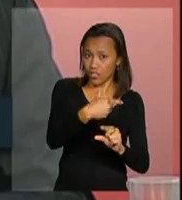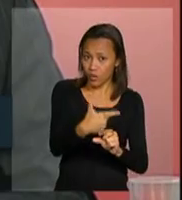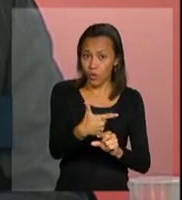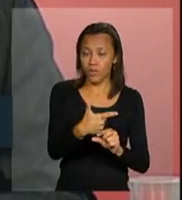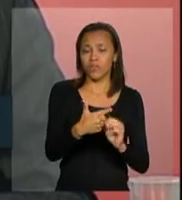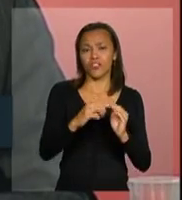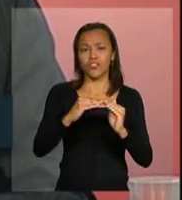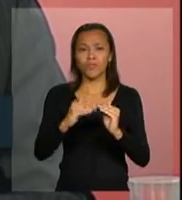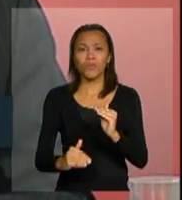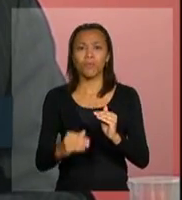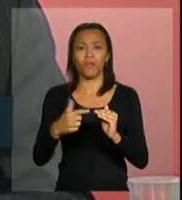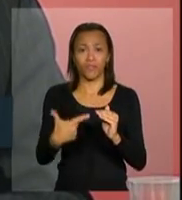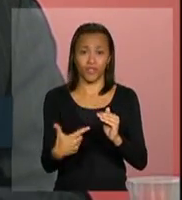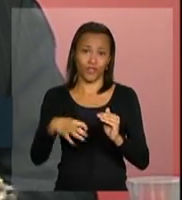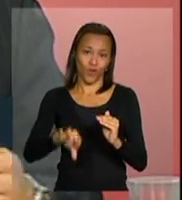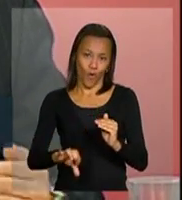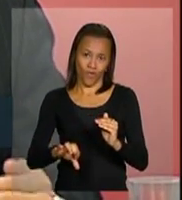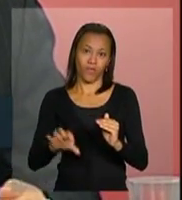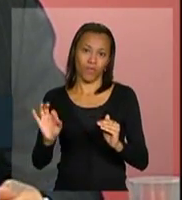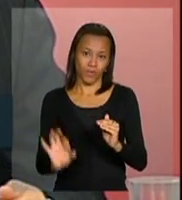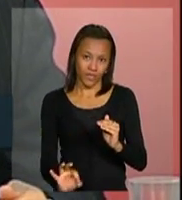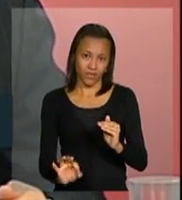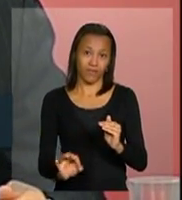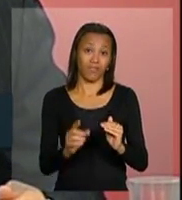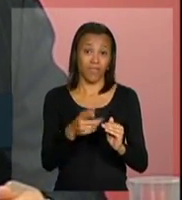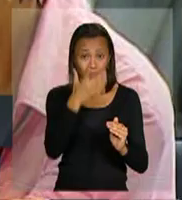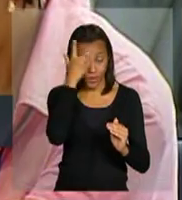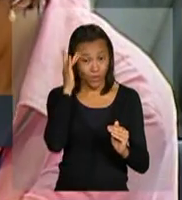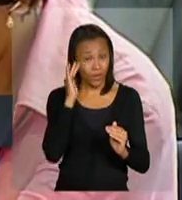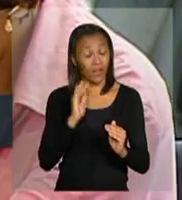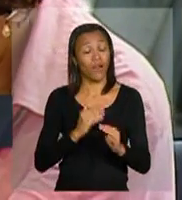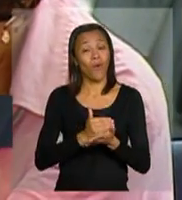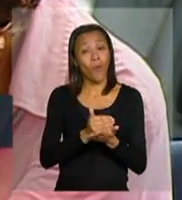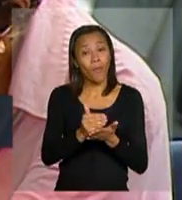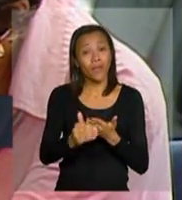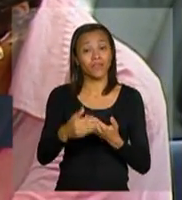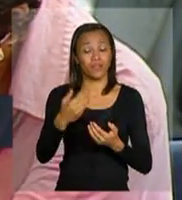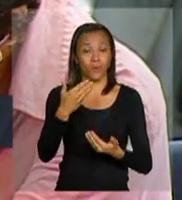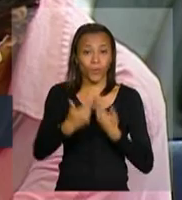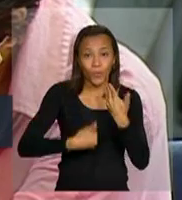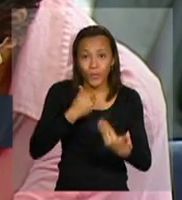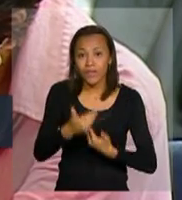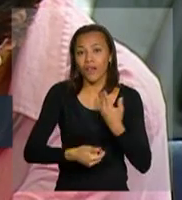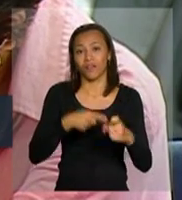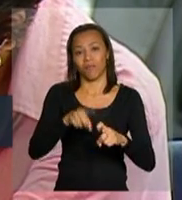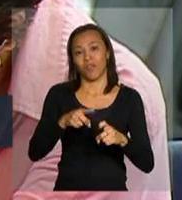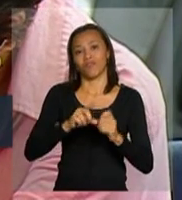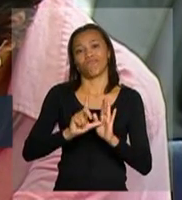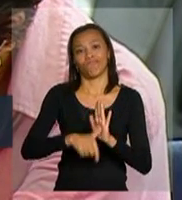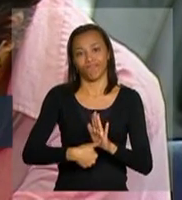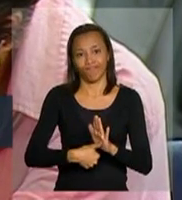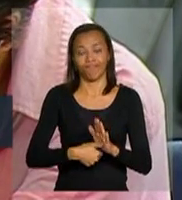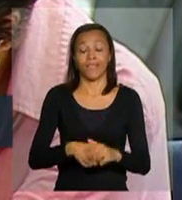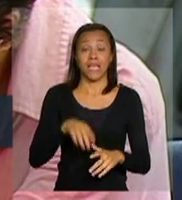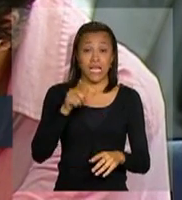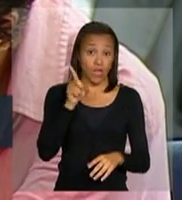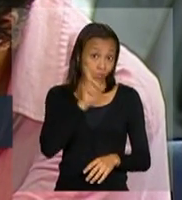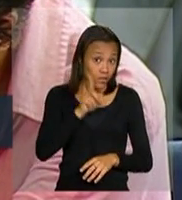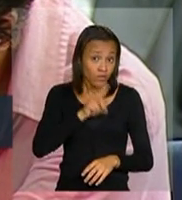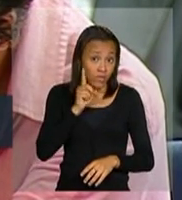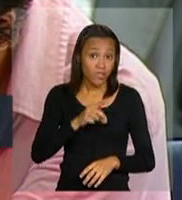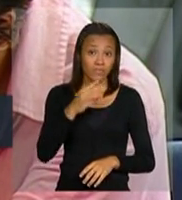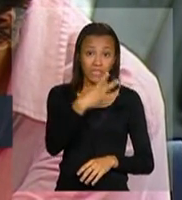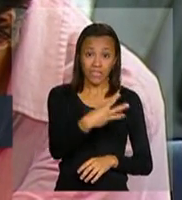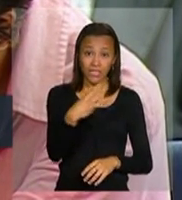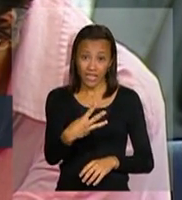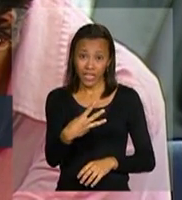% o número de pessoas que começam tardiamente o tratamento. Para vocês terem ideia, os Estados Unidos, 33